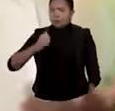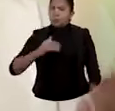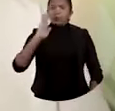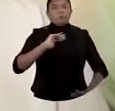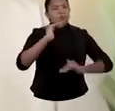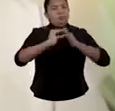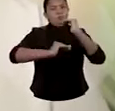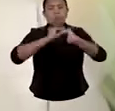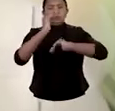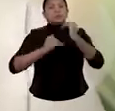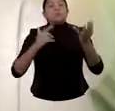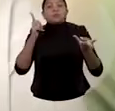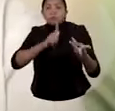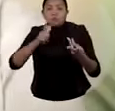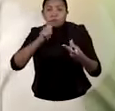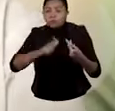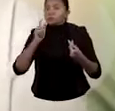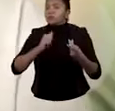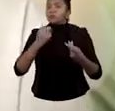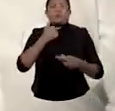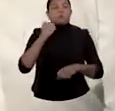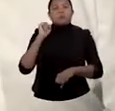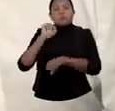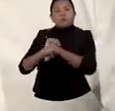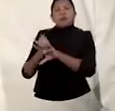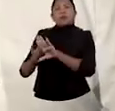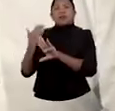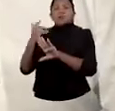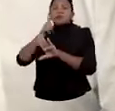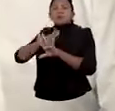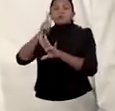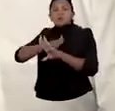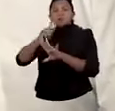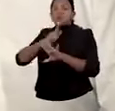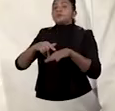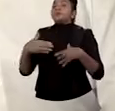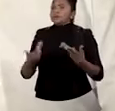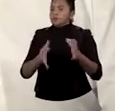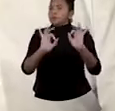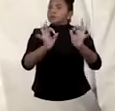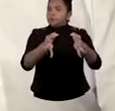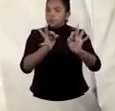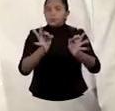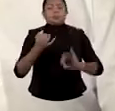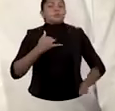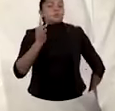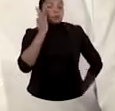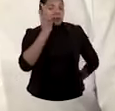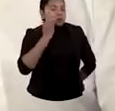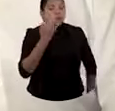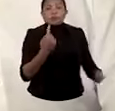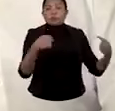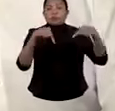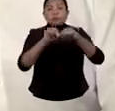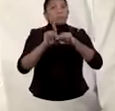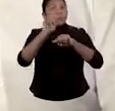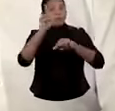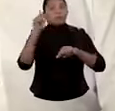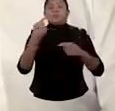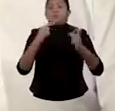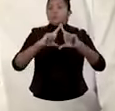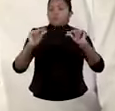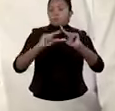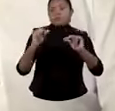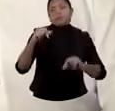avanços e conquistas, sem parar o que está dando certo. É isso, Flávio. Com você em Brasília, Lula